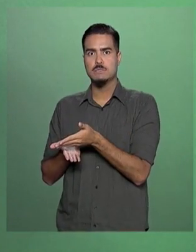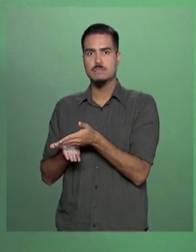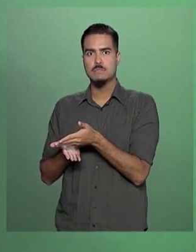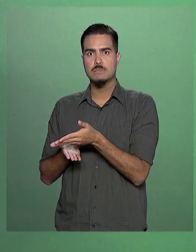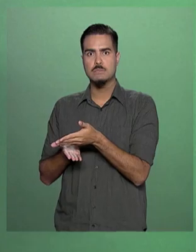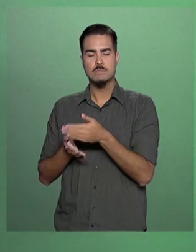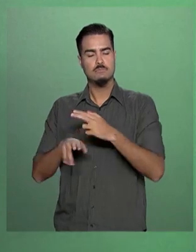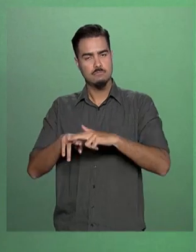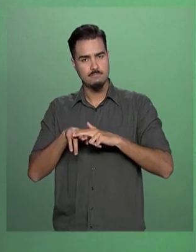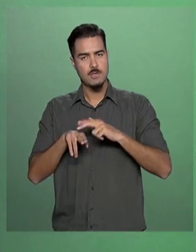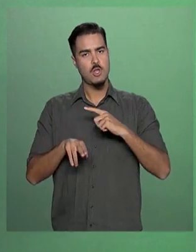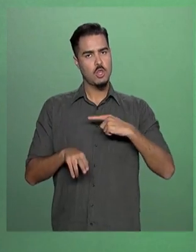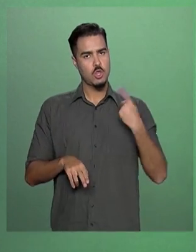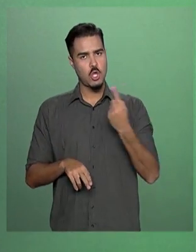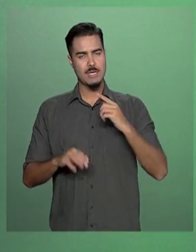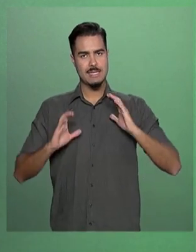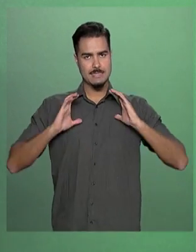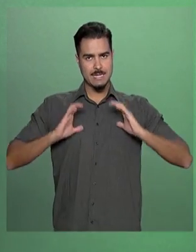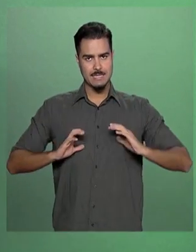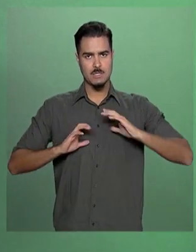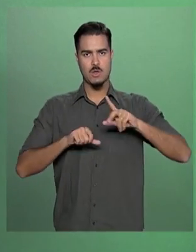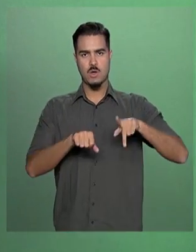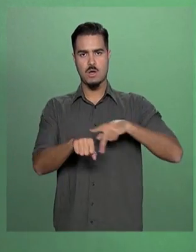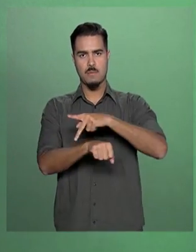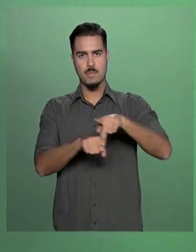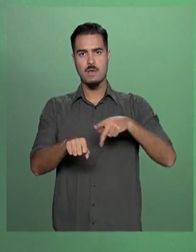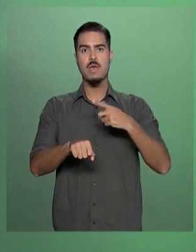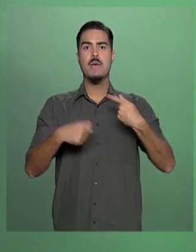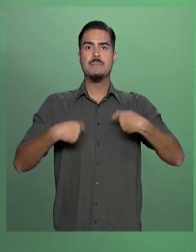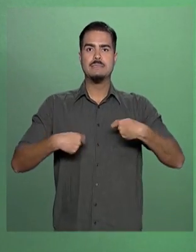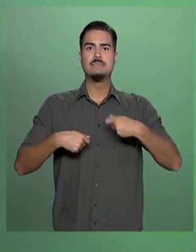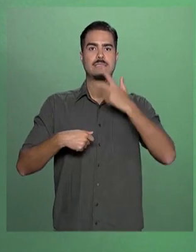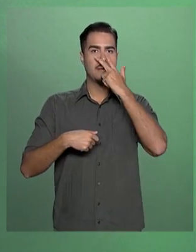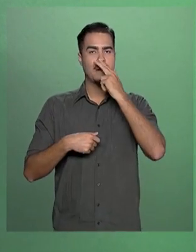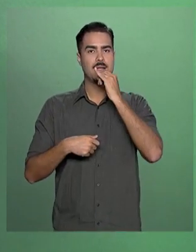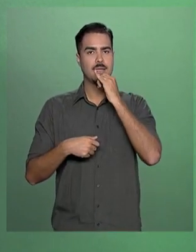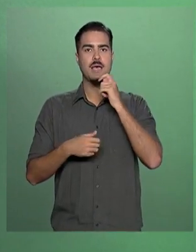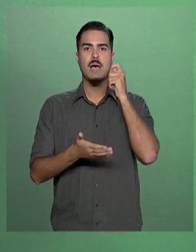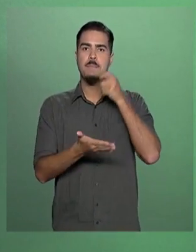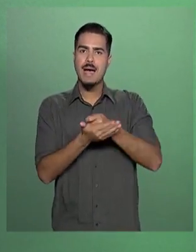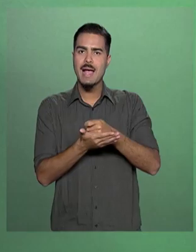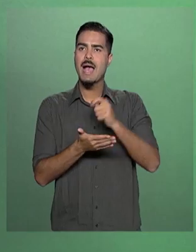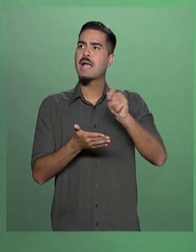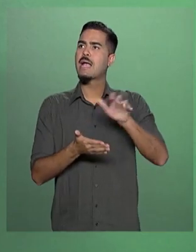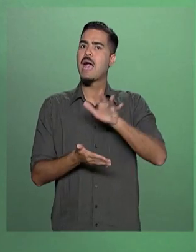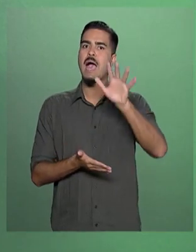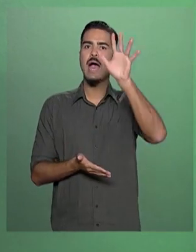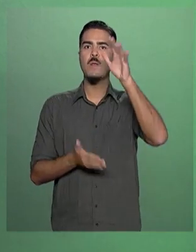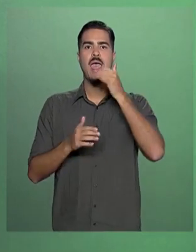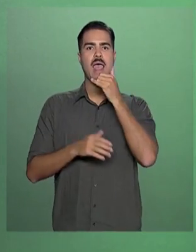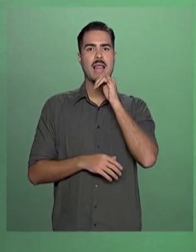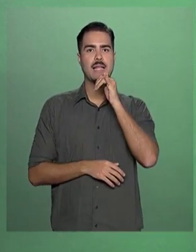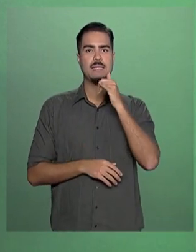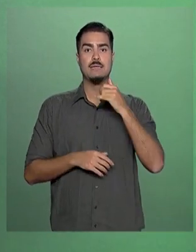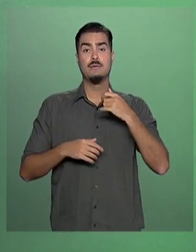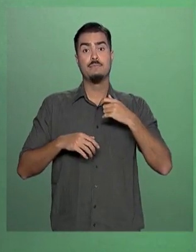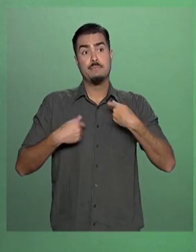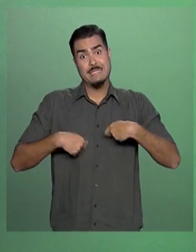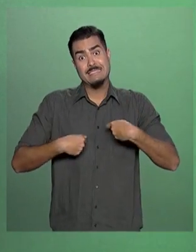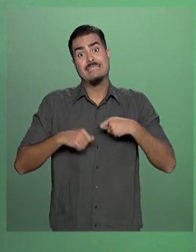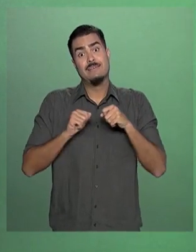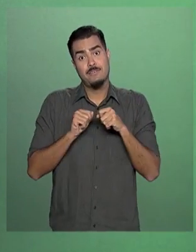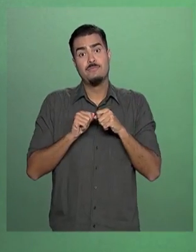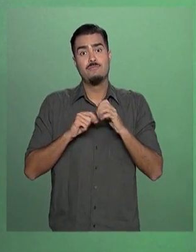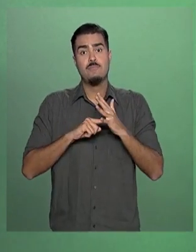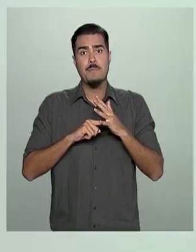que nós todos, cidadãos do nosso país, tenhamos que pagar por uma energia elétrica mais cara, fruto da necessidade de operar